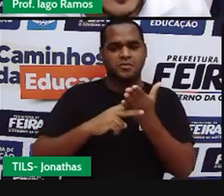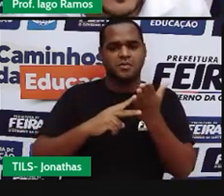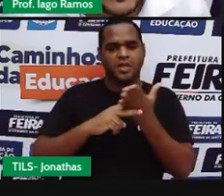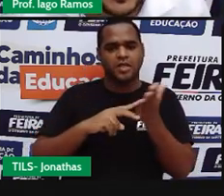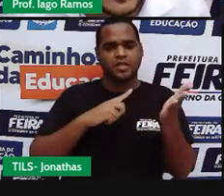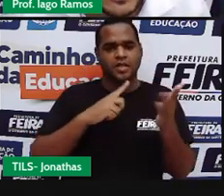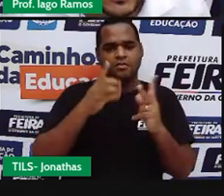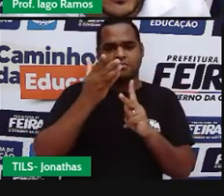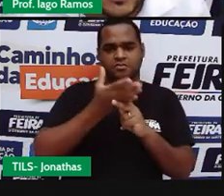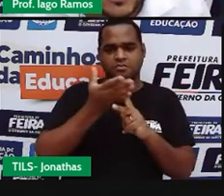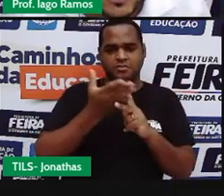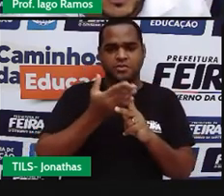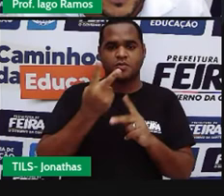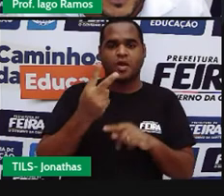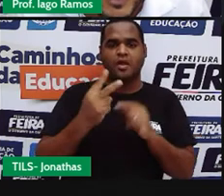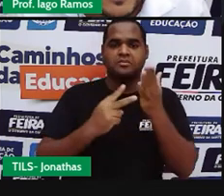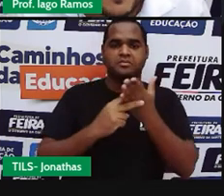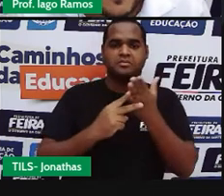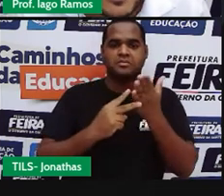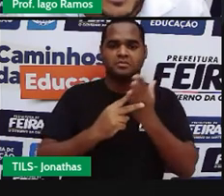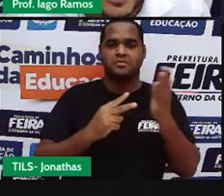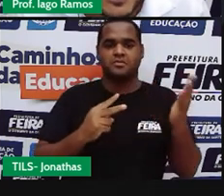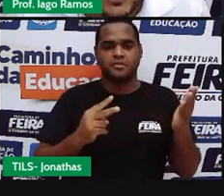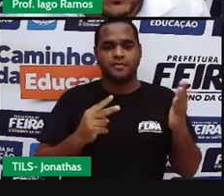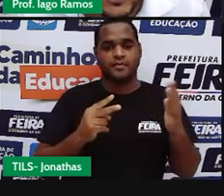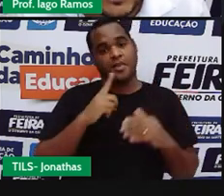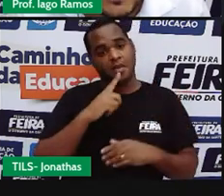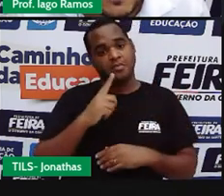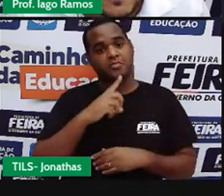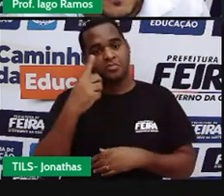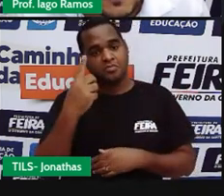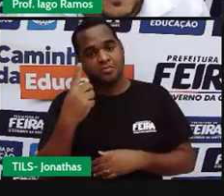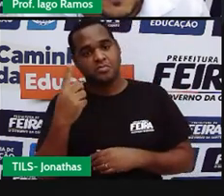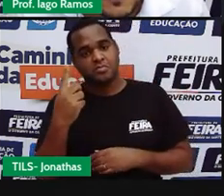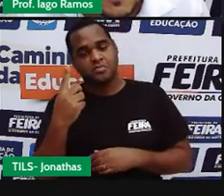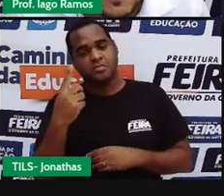as duas fatias? Eu vou pintar, ó. Essa fatia aqui é uma.